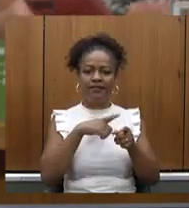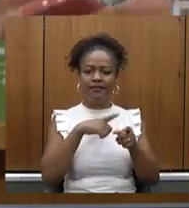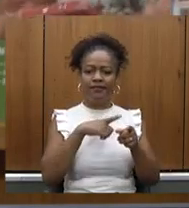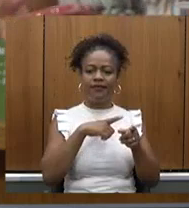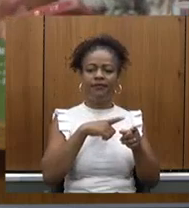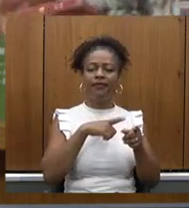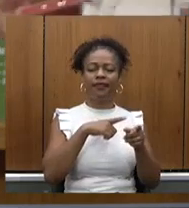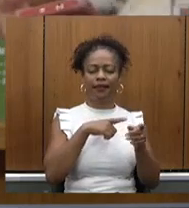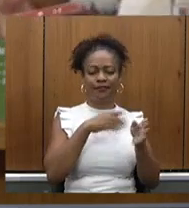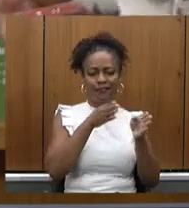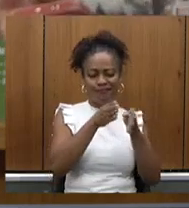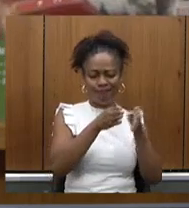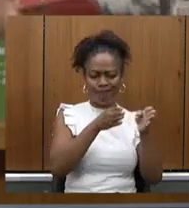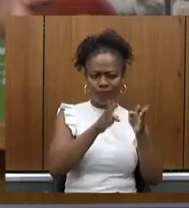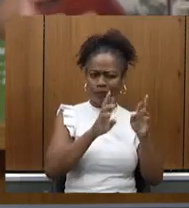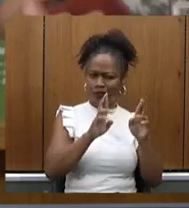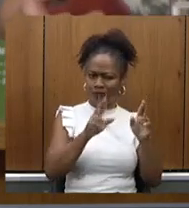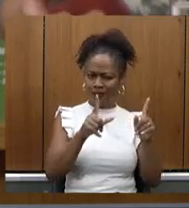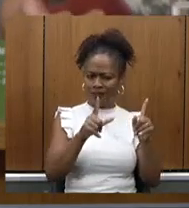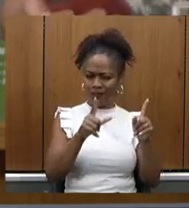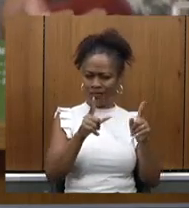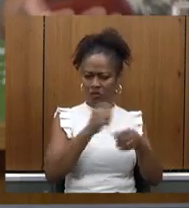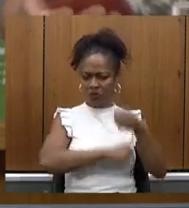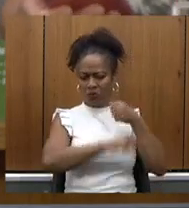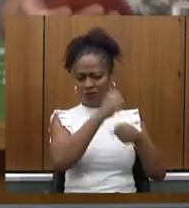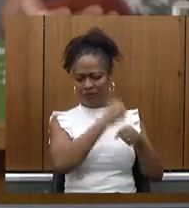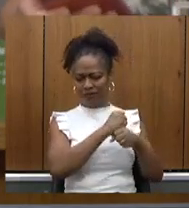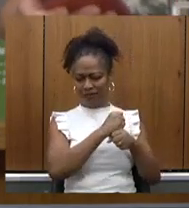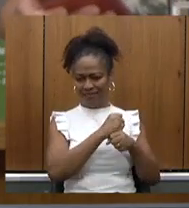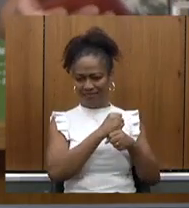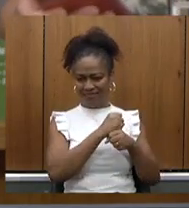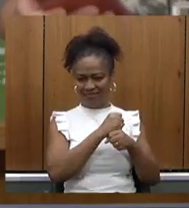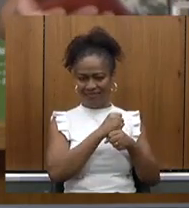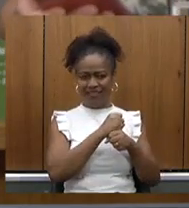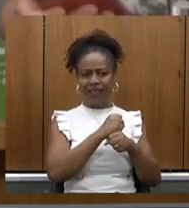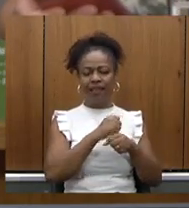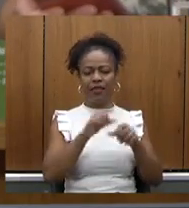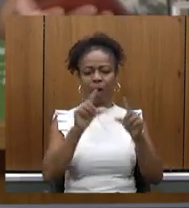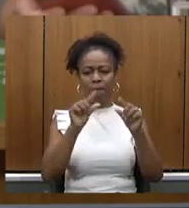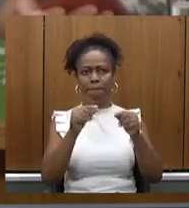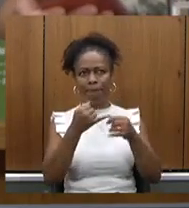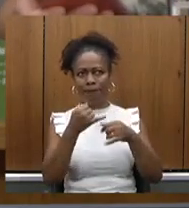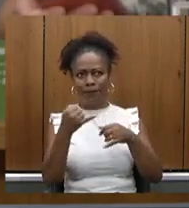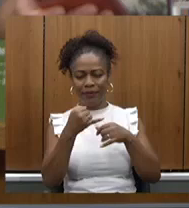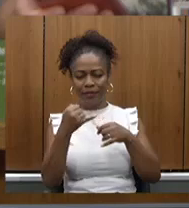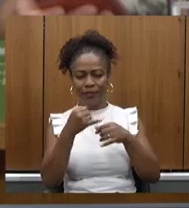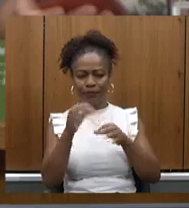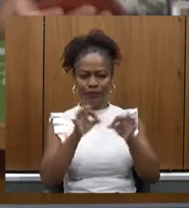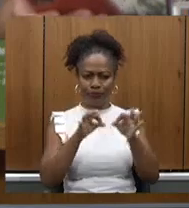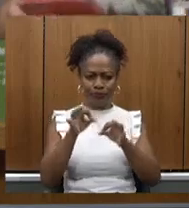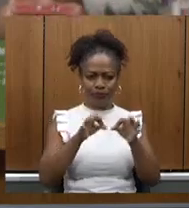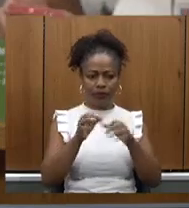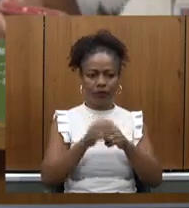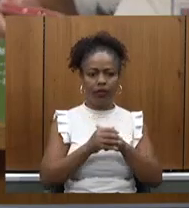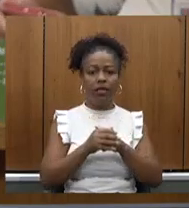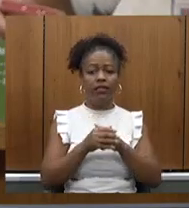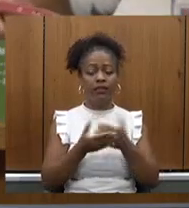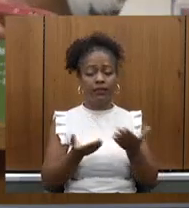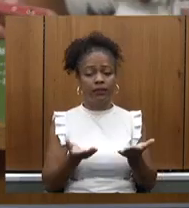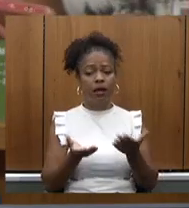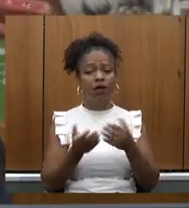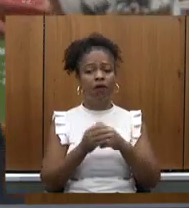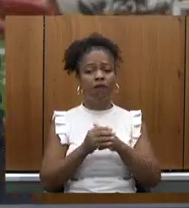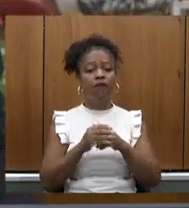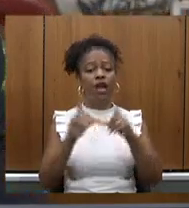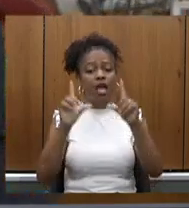entre o mínimo constitucional orçamentário e financeiro e esse isso foi reduzido em 19 e 20 ano